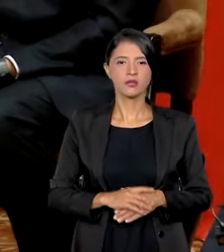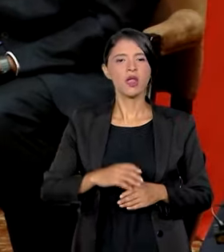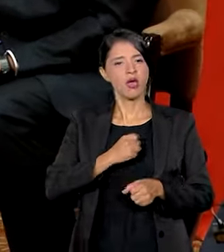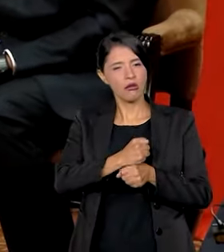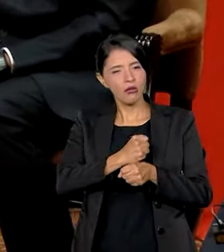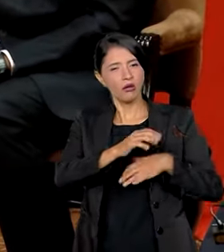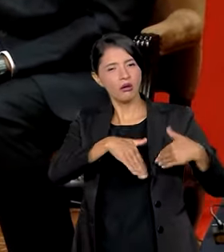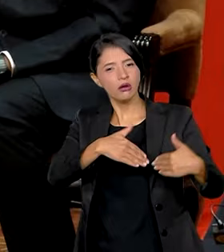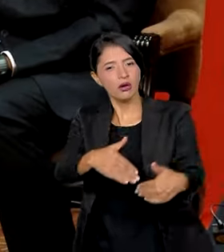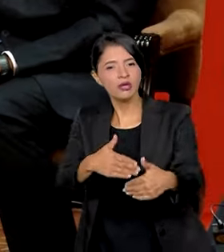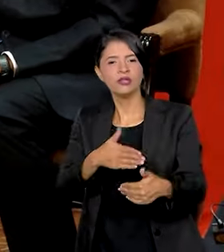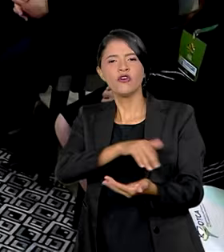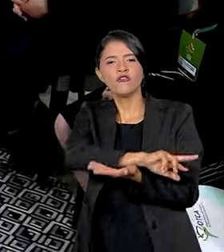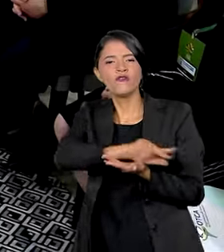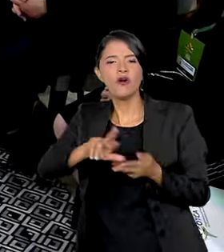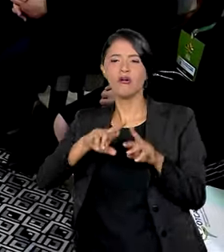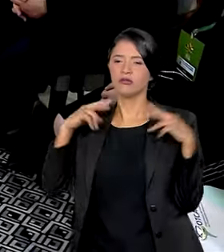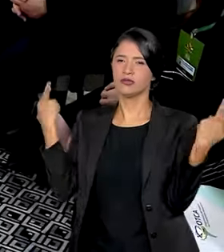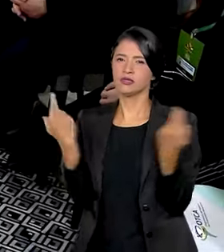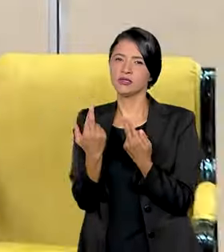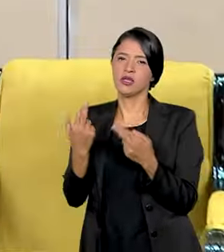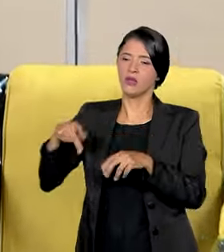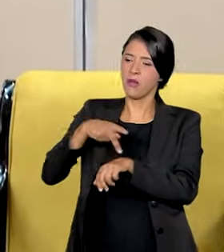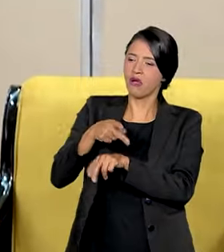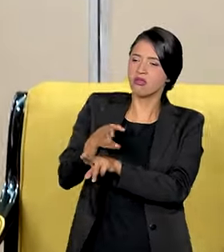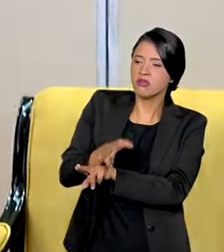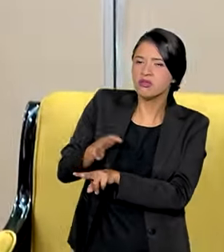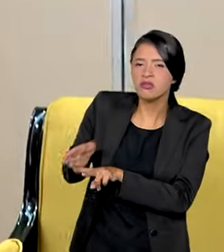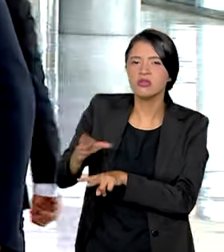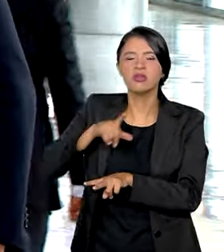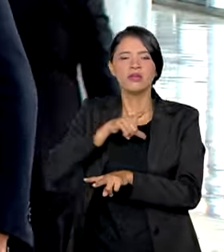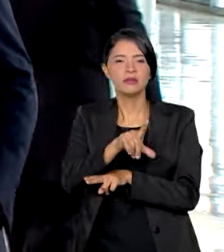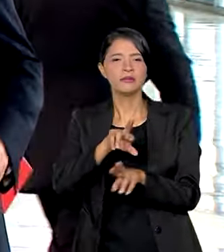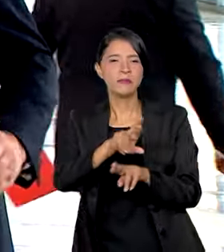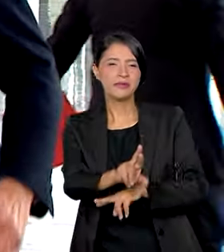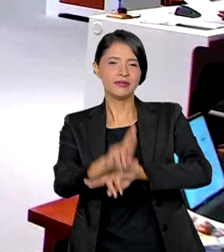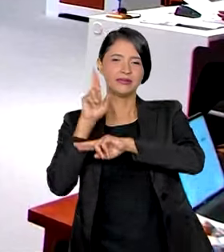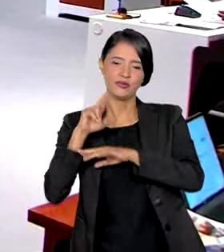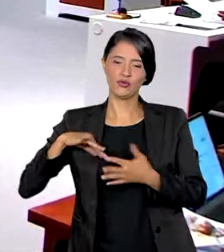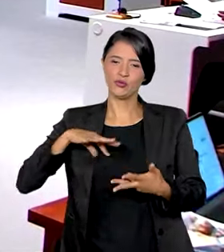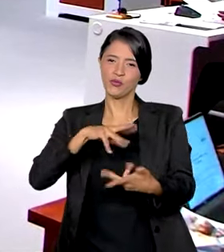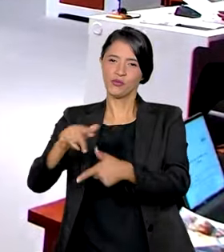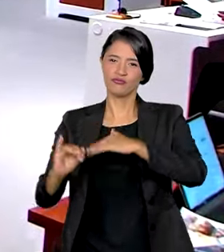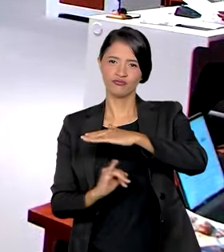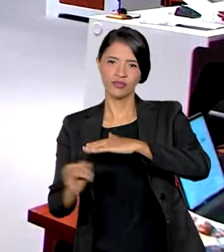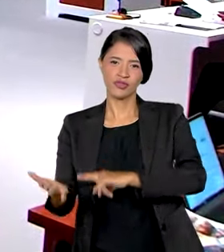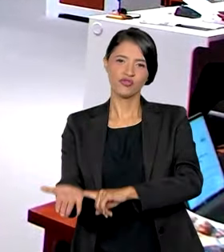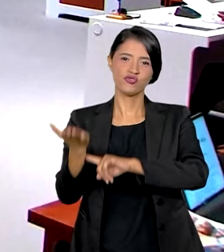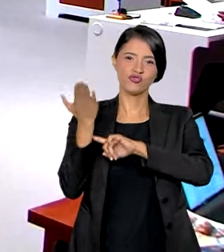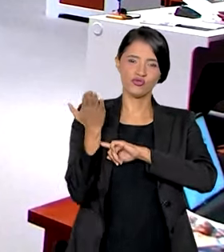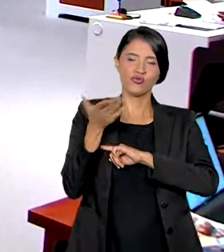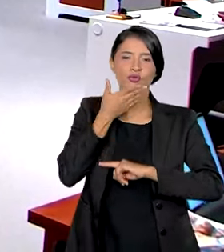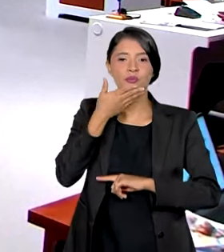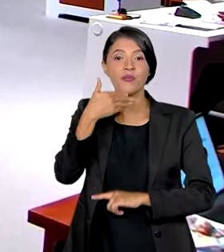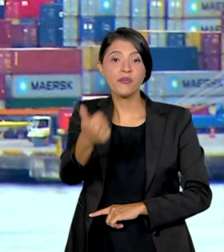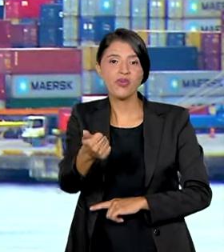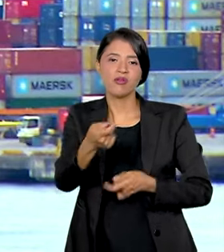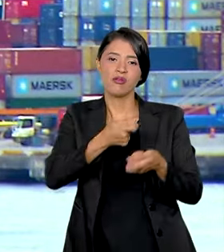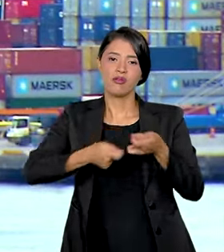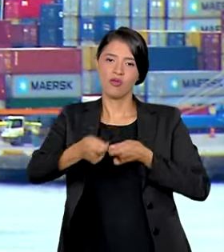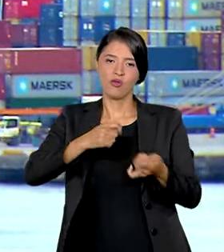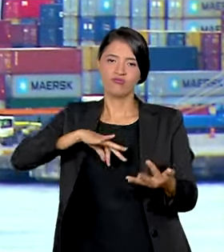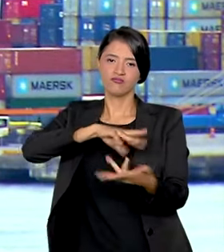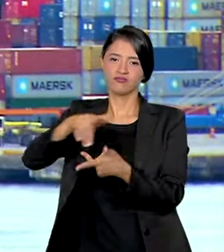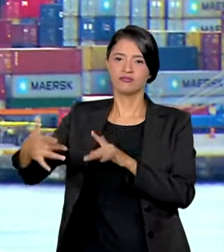Ao longo do ano, foram dezenas de reuniões bilaterais com representantes de países do mundo inteiro, instituições que ajudaram a melhorar